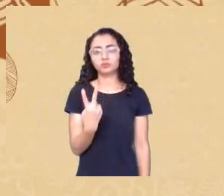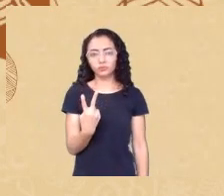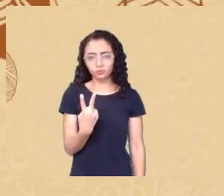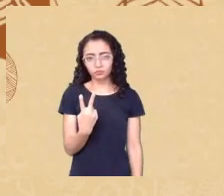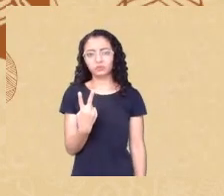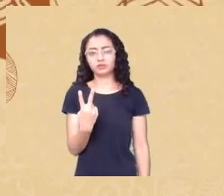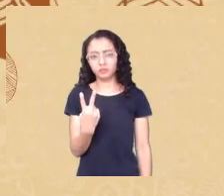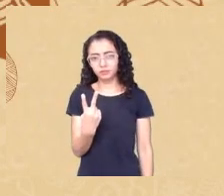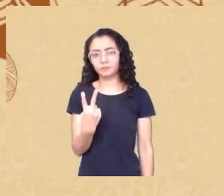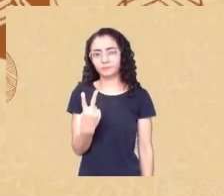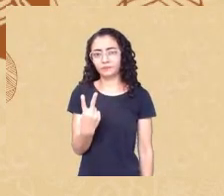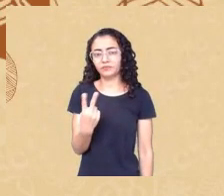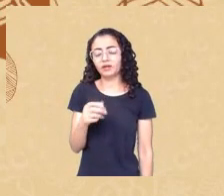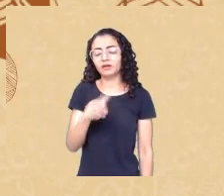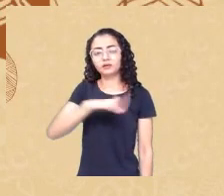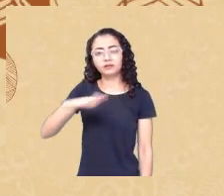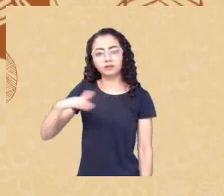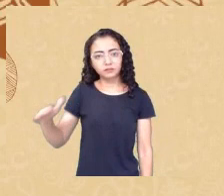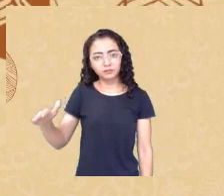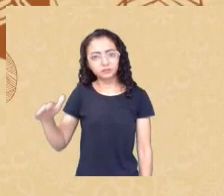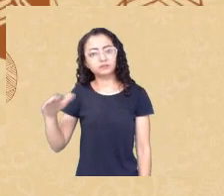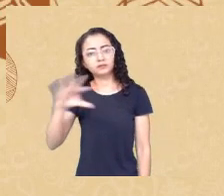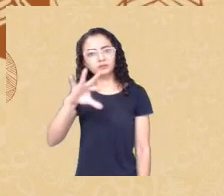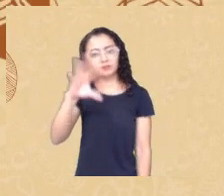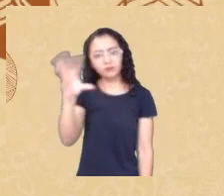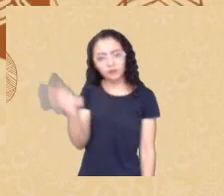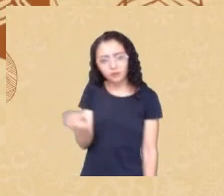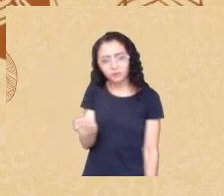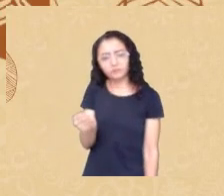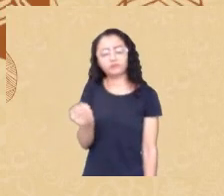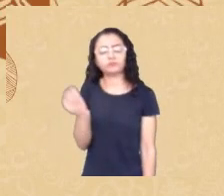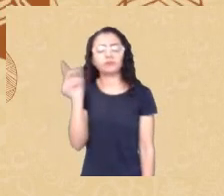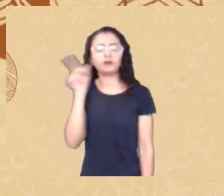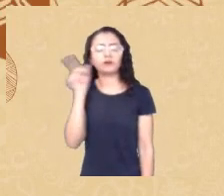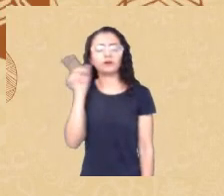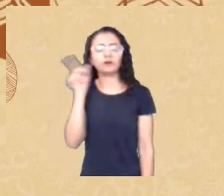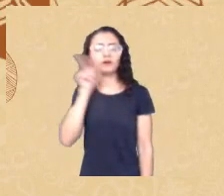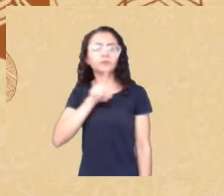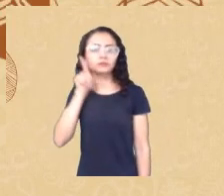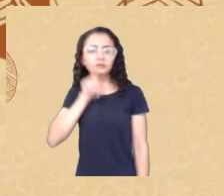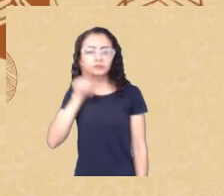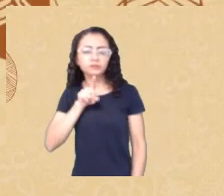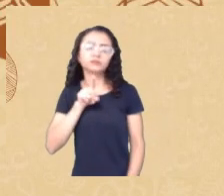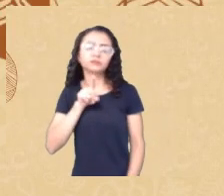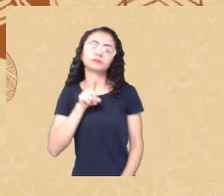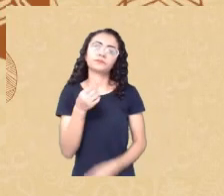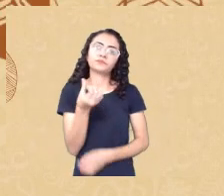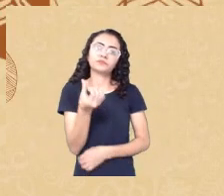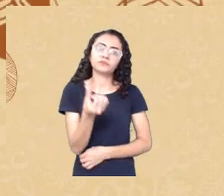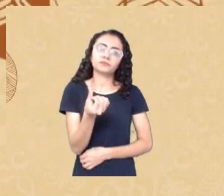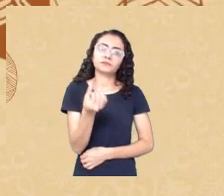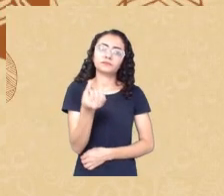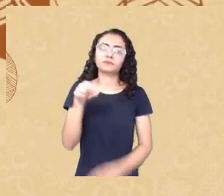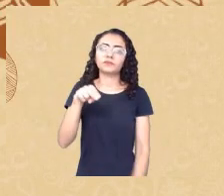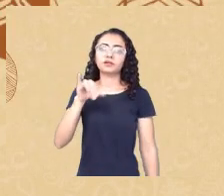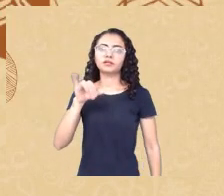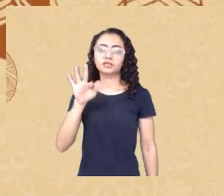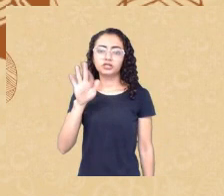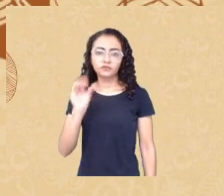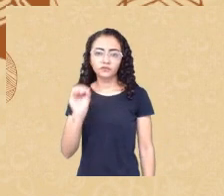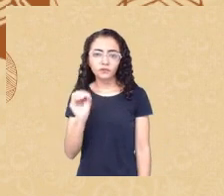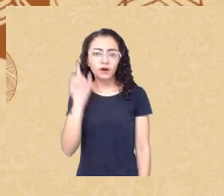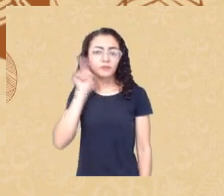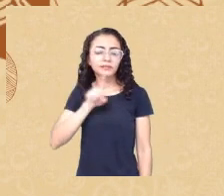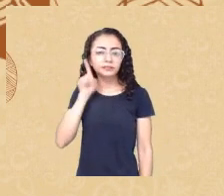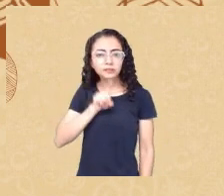-americanas seis nipo-americanos e um americano indígena então já não preciso dizer muito